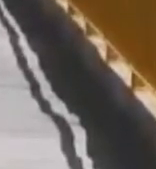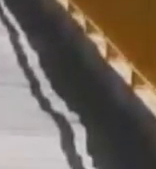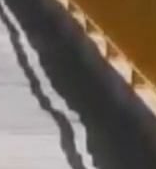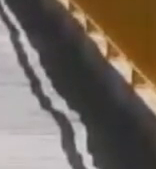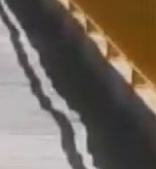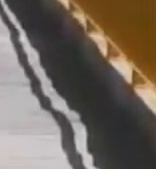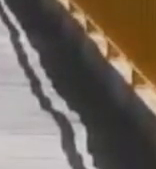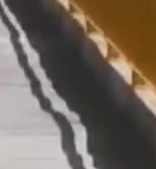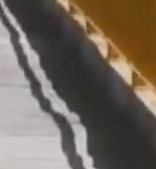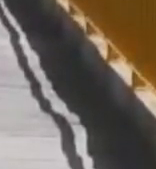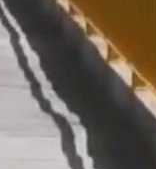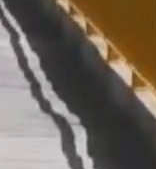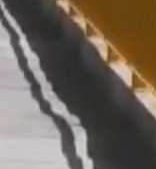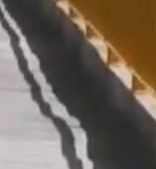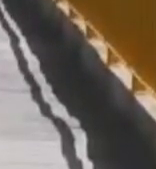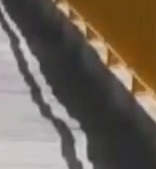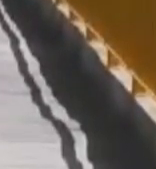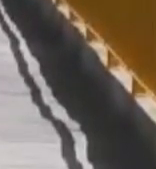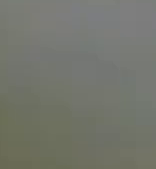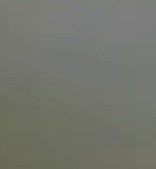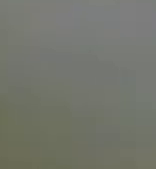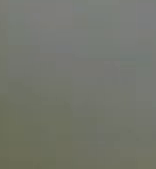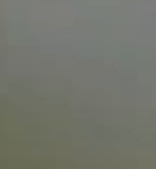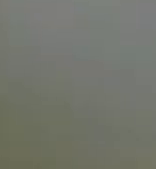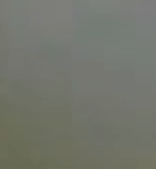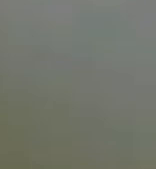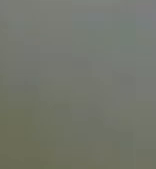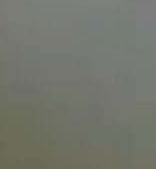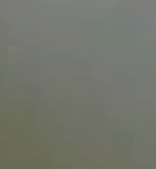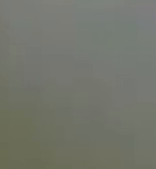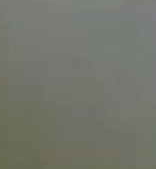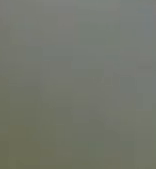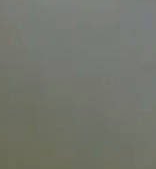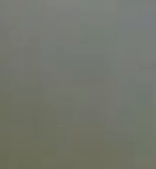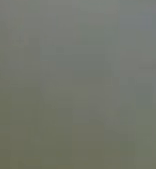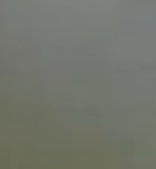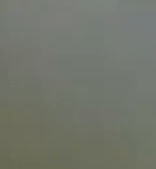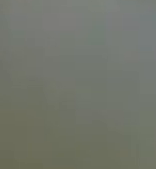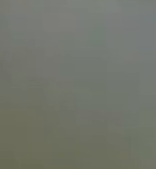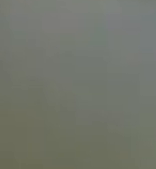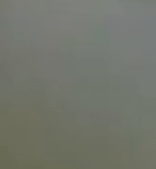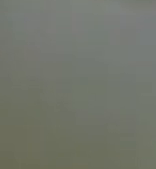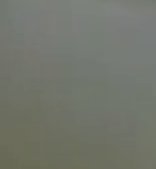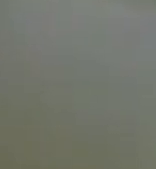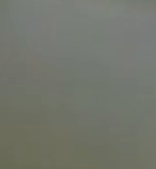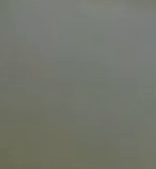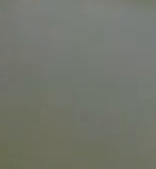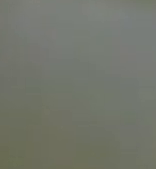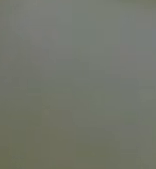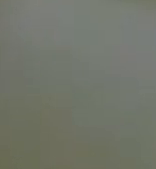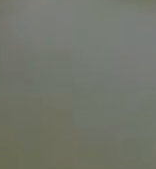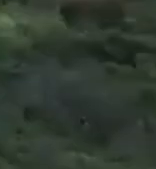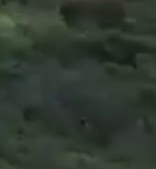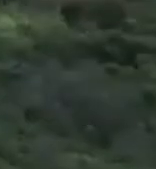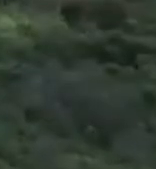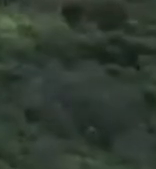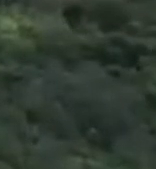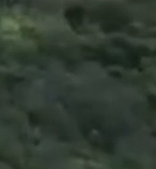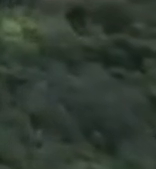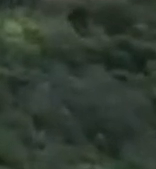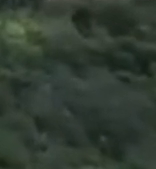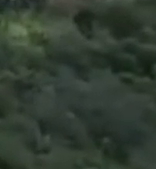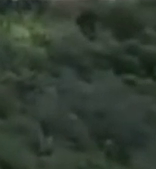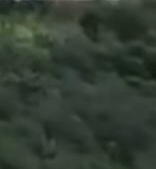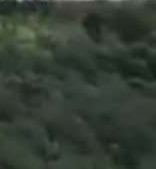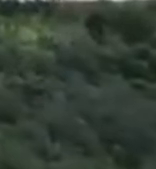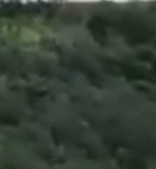fruto de sua determinação e persistência, Zucchi encerrou seu mandato, presenteando o povo de Gaspar com a segunda